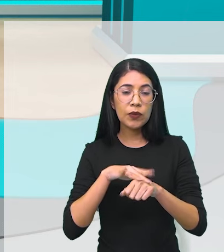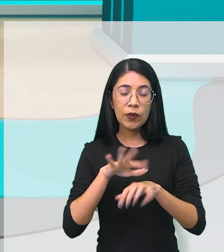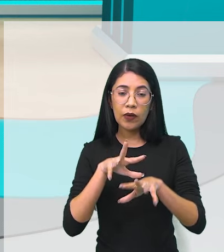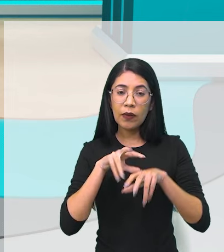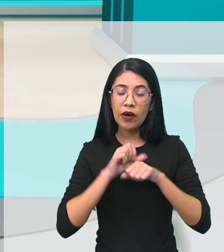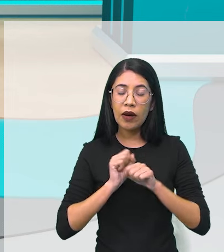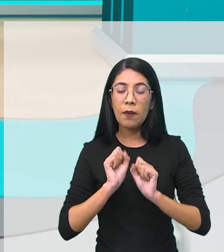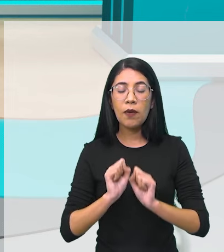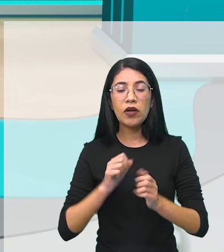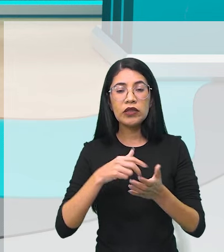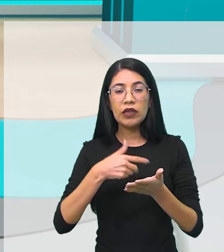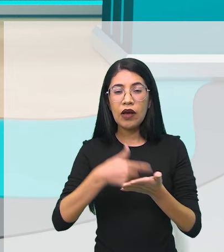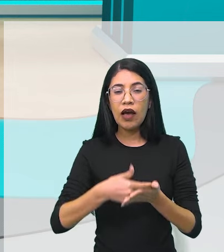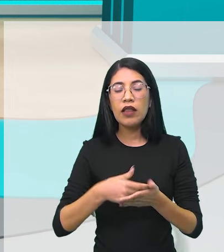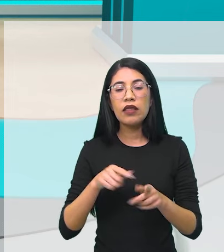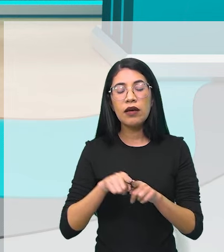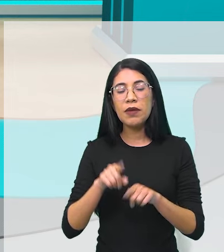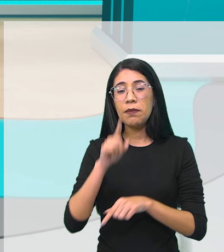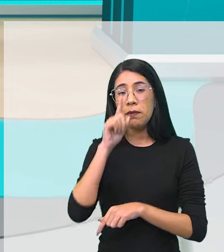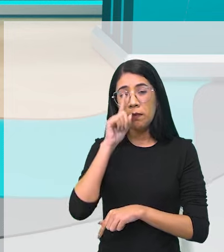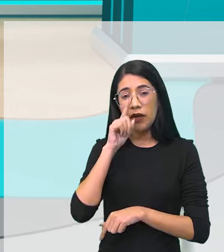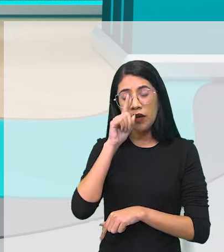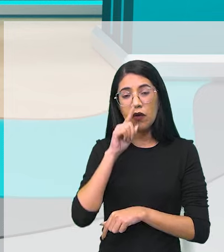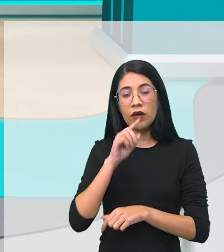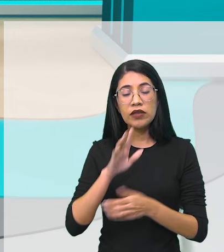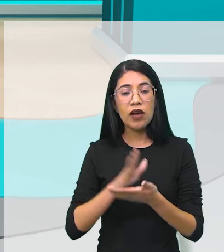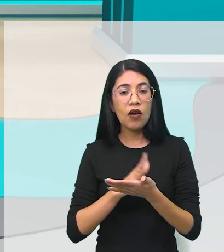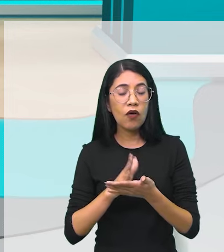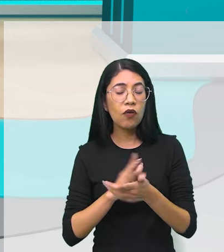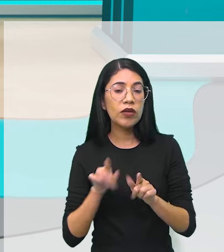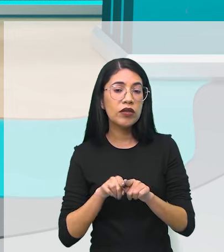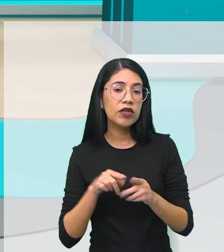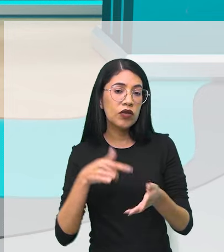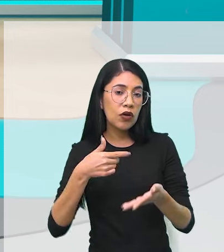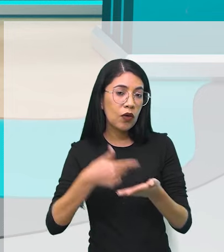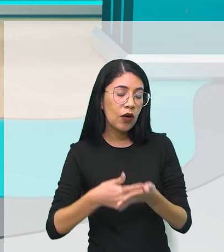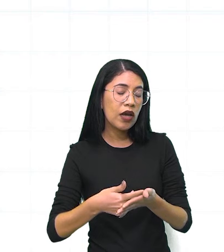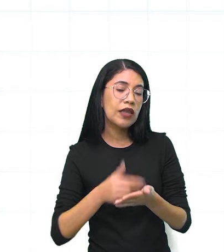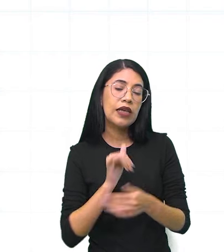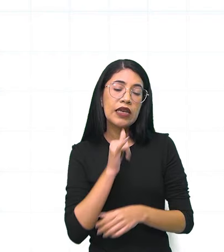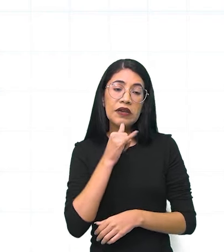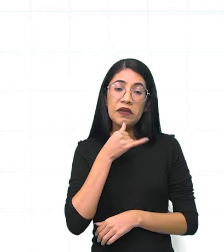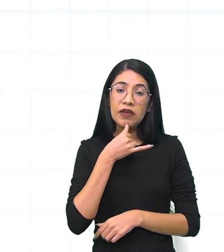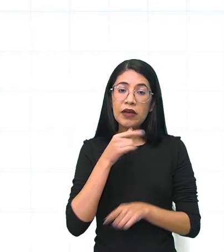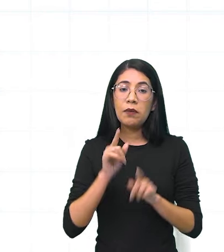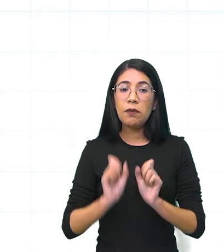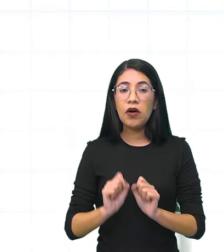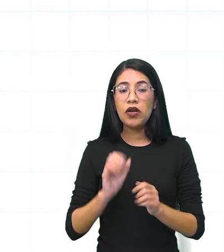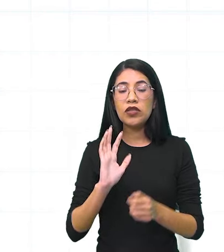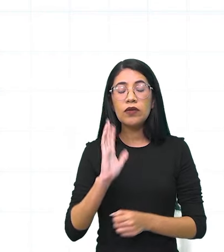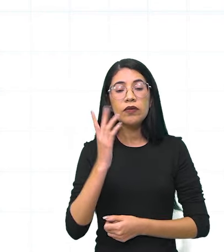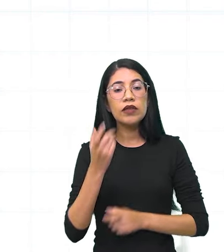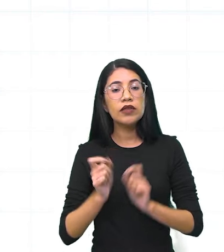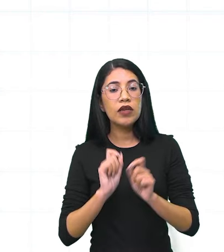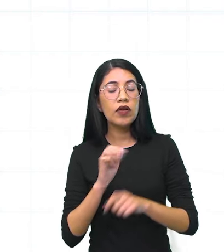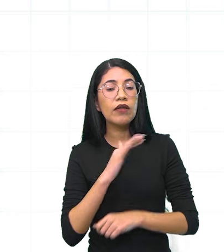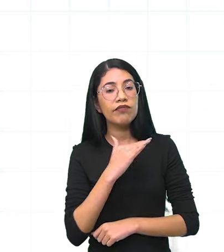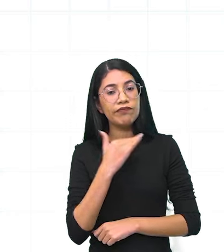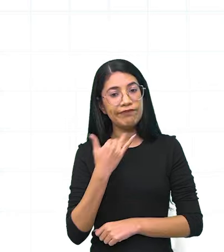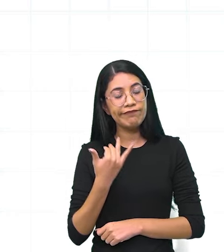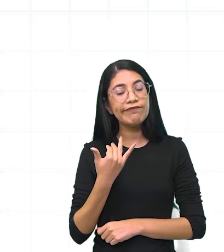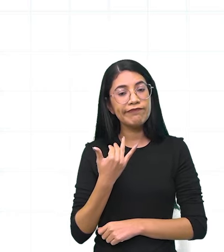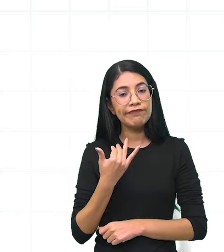a gente à cama e pode ser perigoso, e algumas doenças, deixa a gente só na cama não, infelizmente pode até levar ao